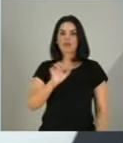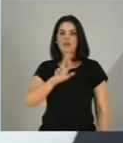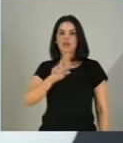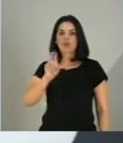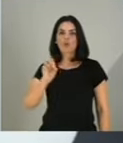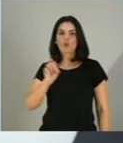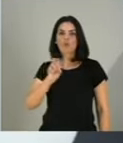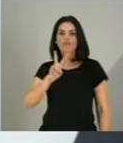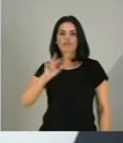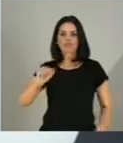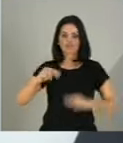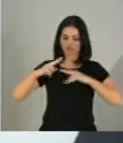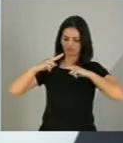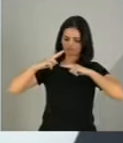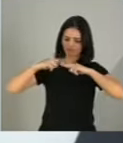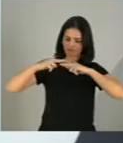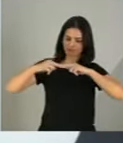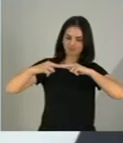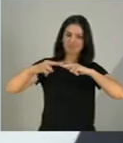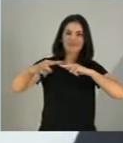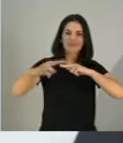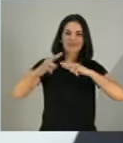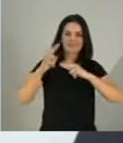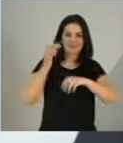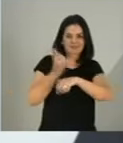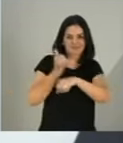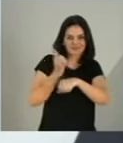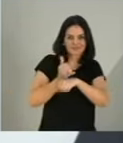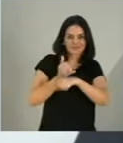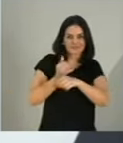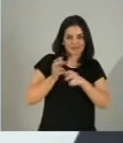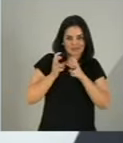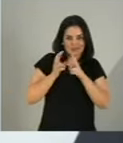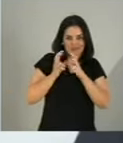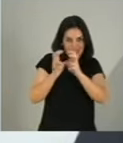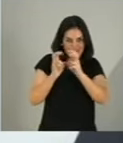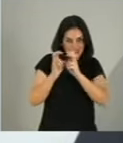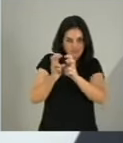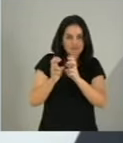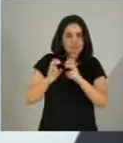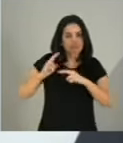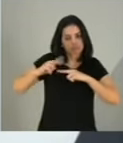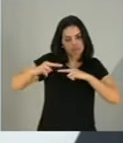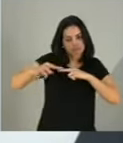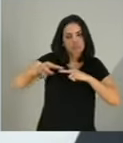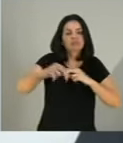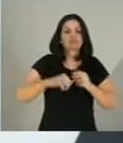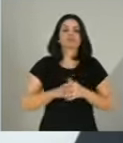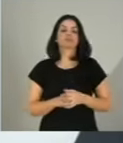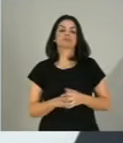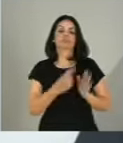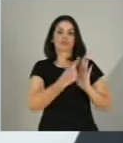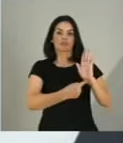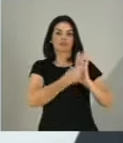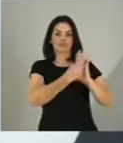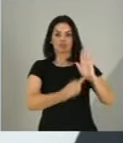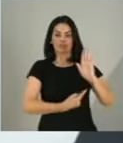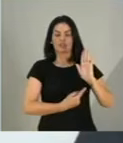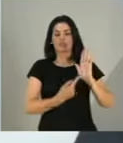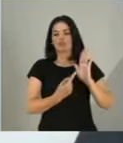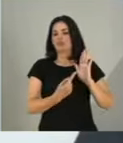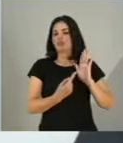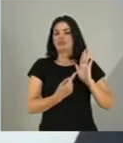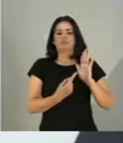também será derrotado. Veto parcial, número 9 de 2022, oposto ao projeto de lei 5829,